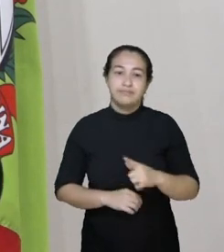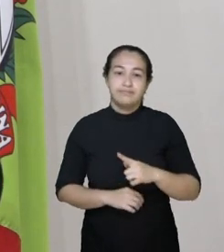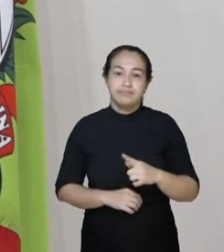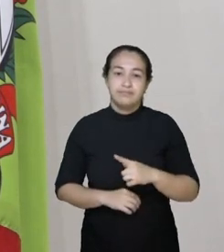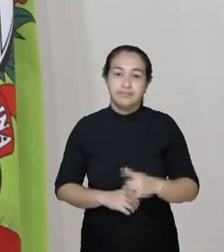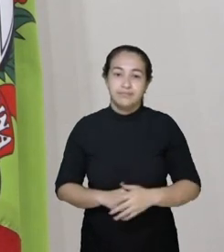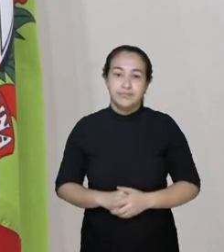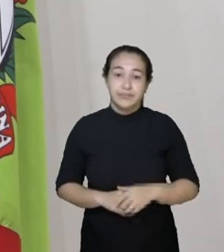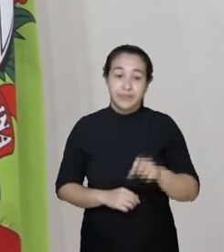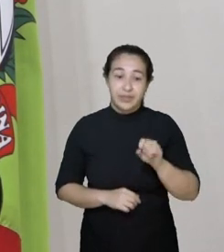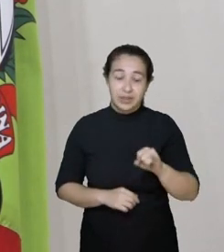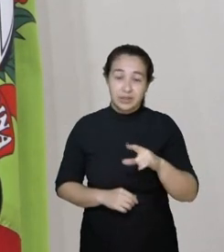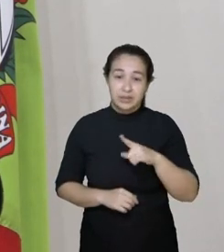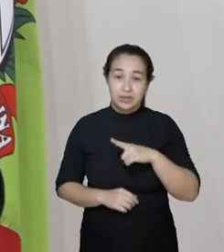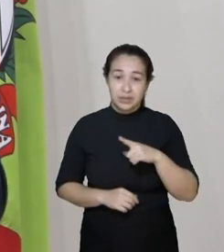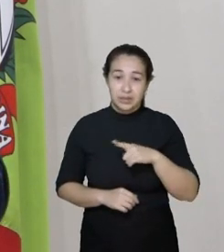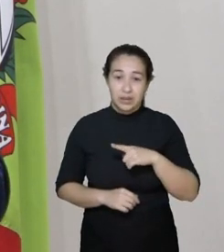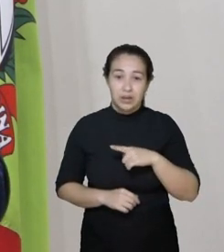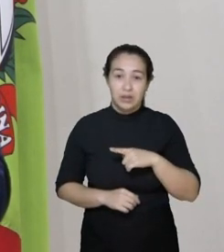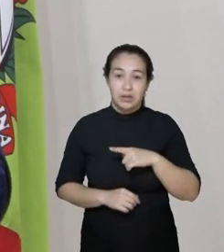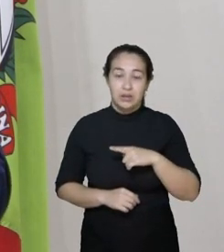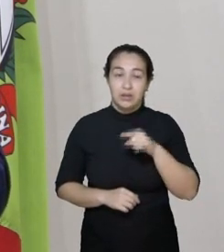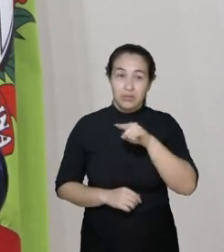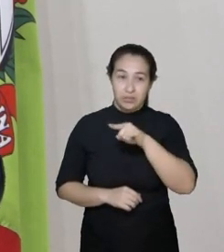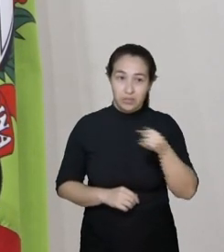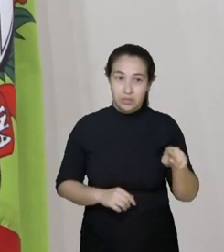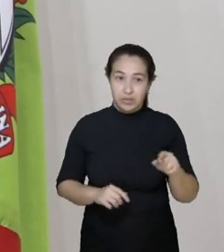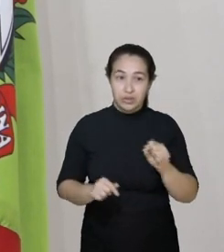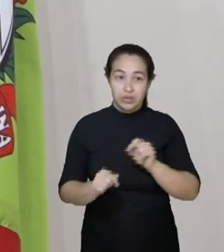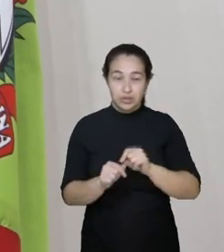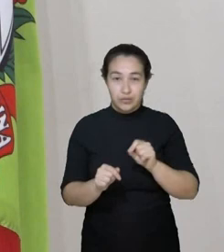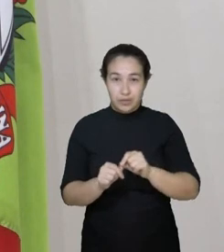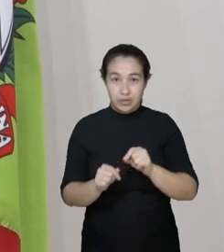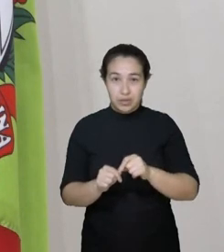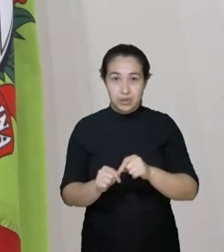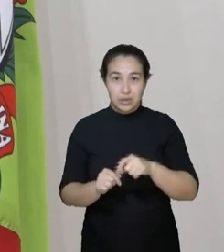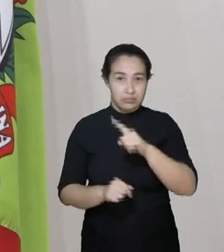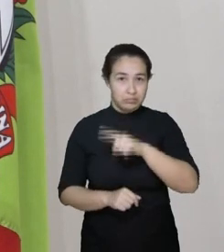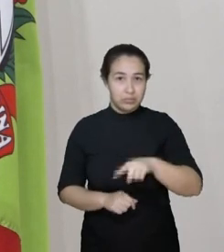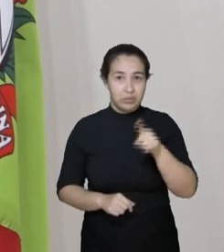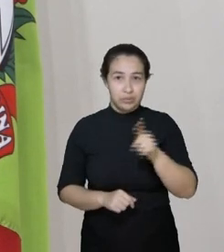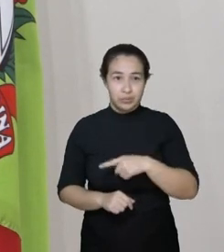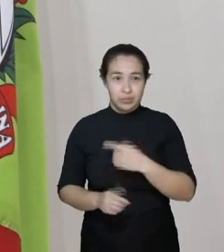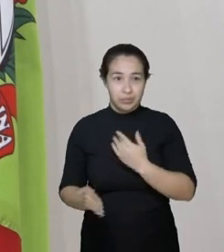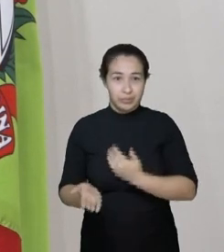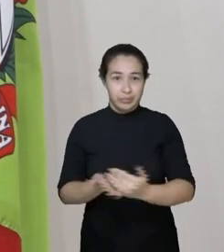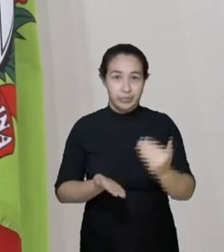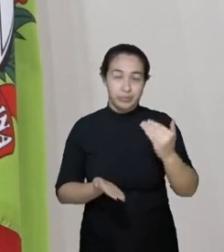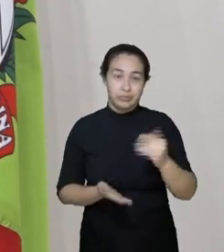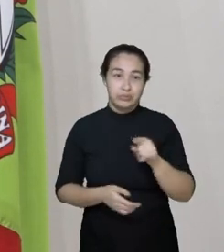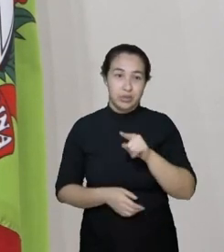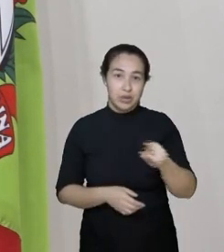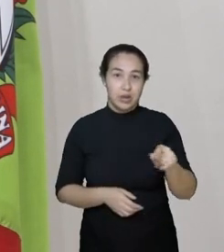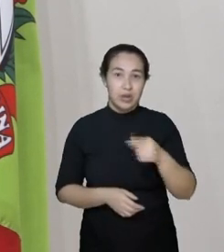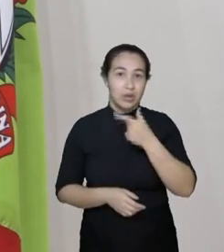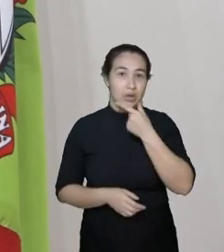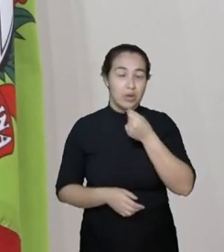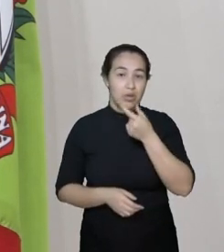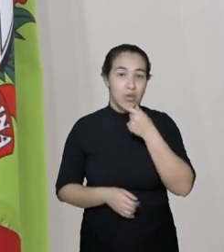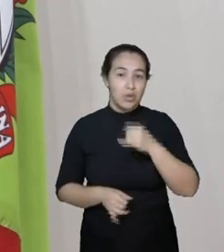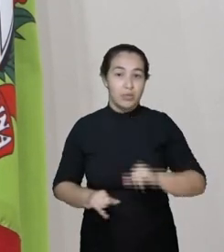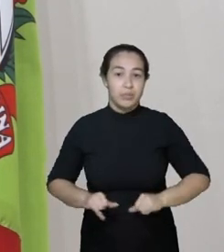Se fosse posta em prática, eliminaria graves males de que sofrem os homens. Sem